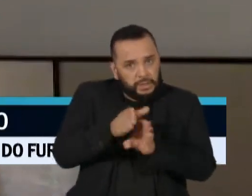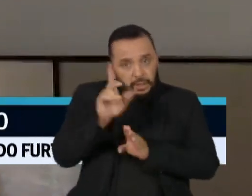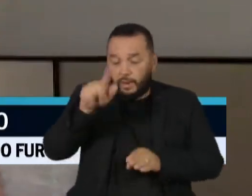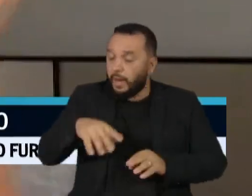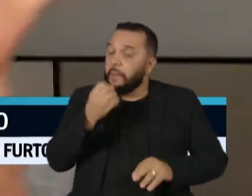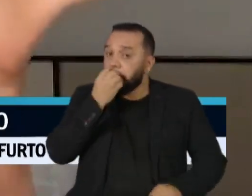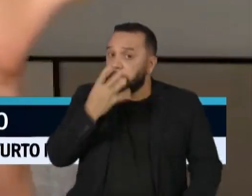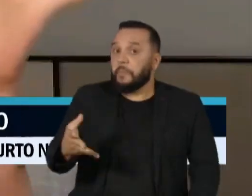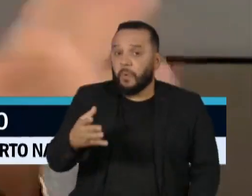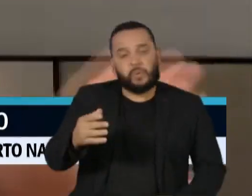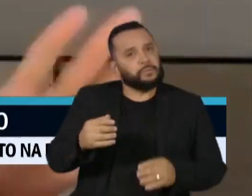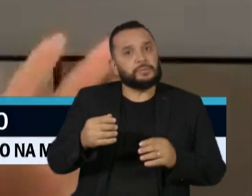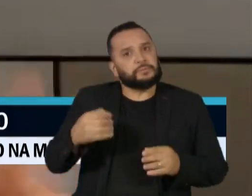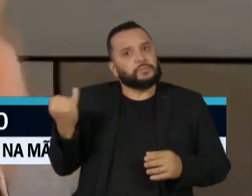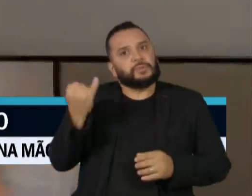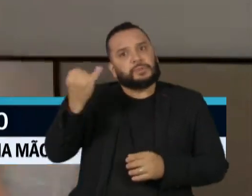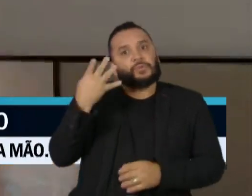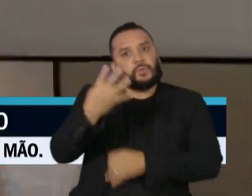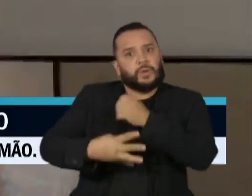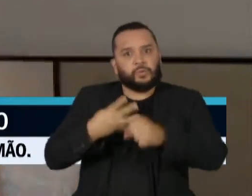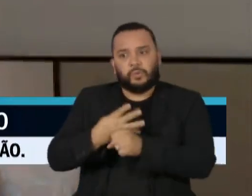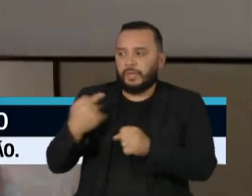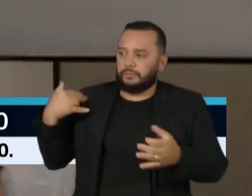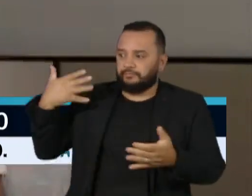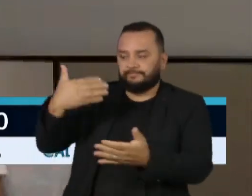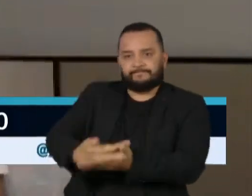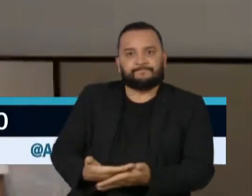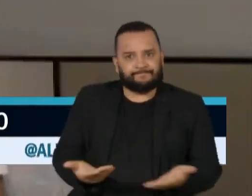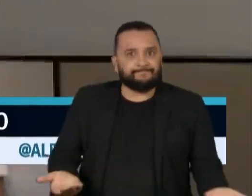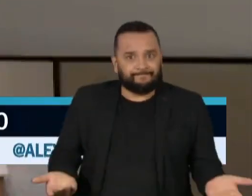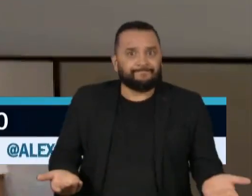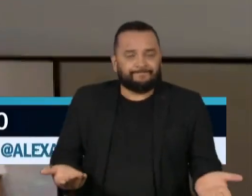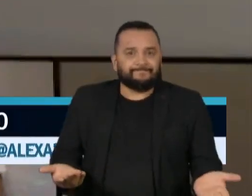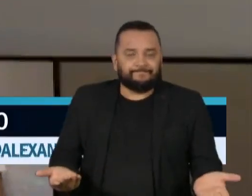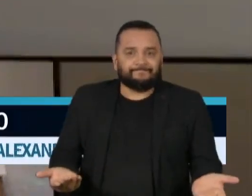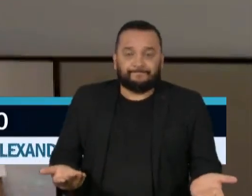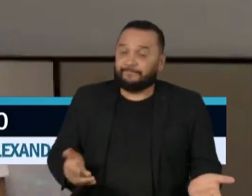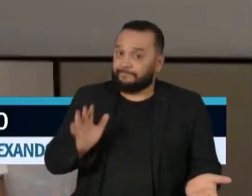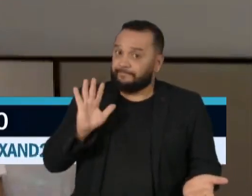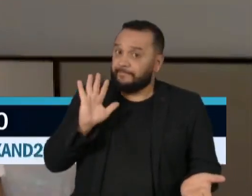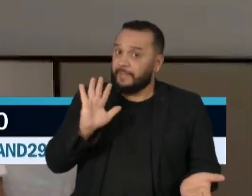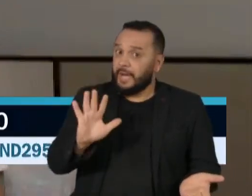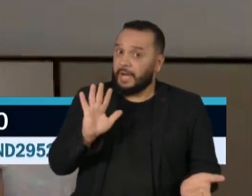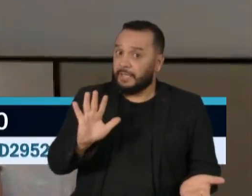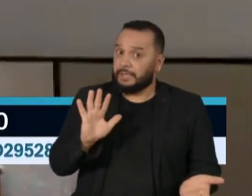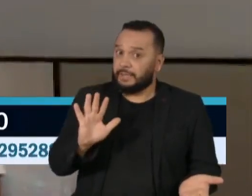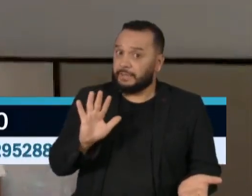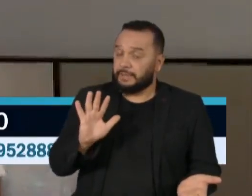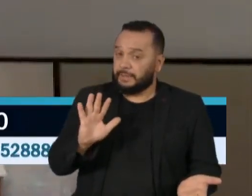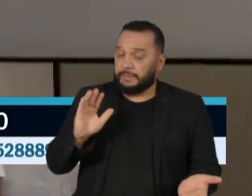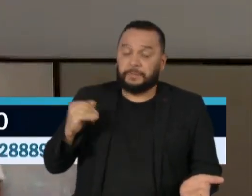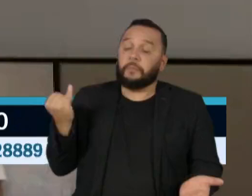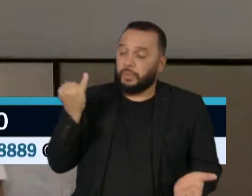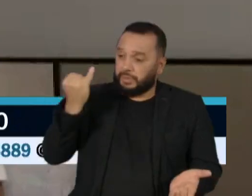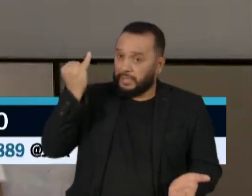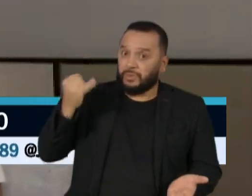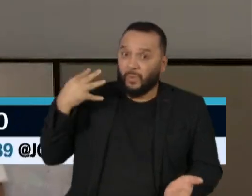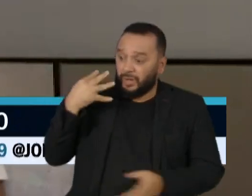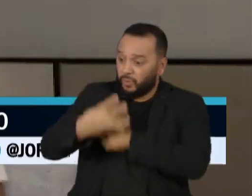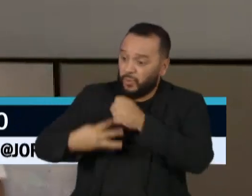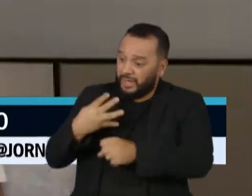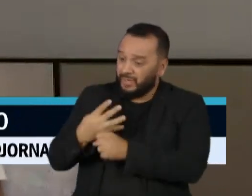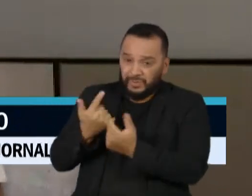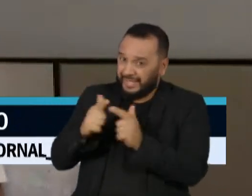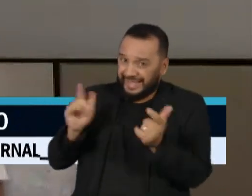no que a gente viu nos últimos quatro anos. Dois, para que essa inflexão se aprofunde, você precisa conferir